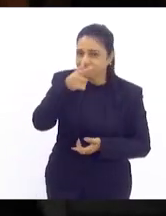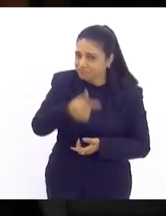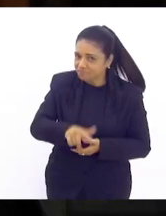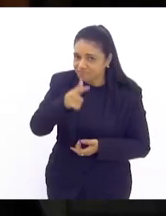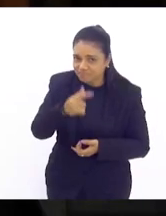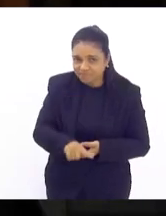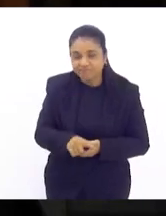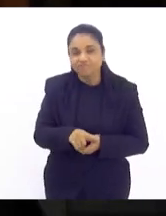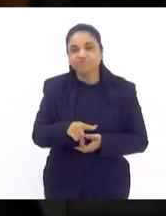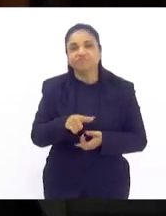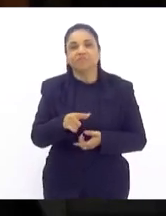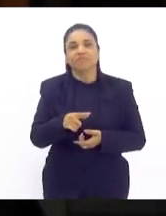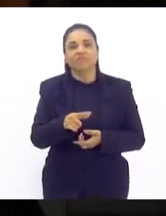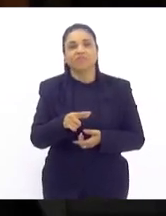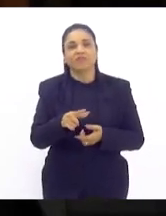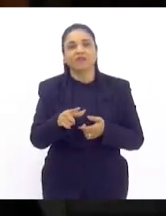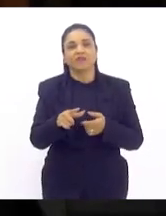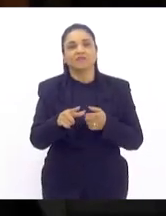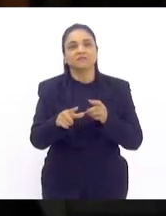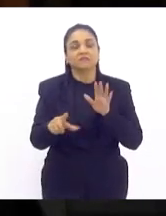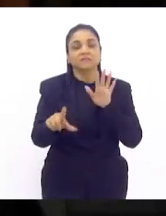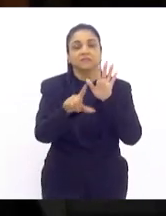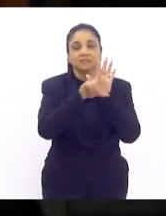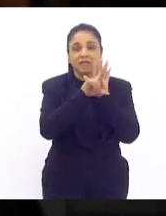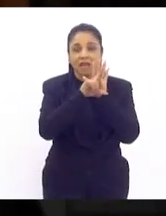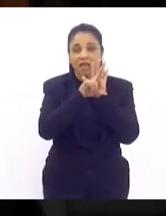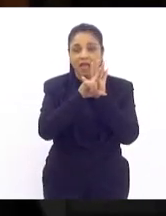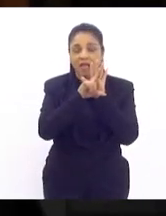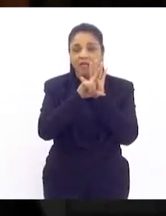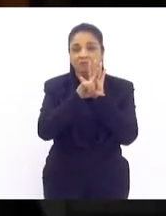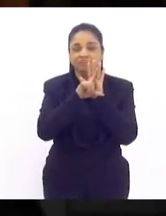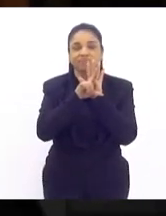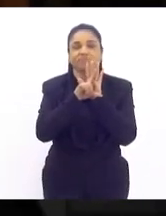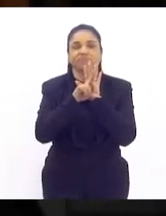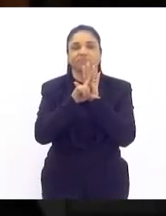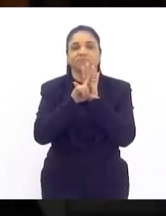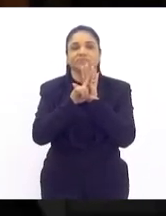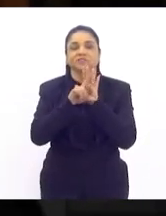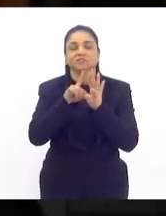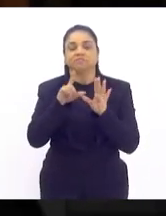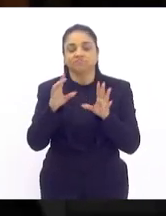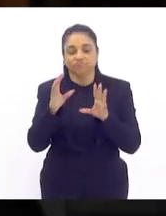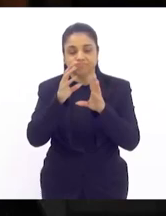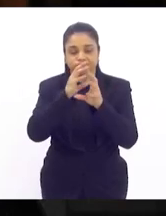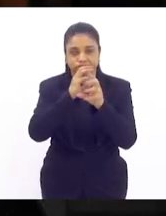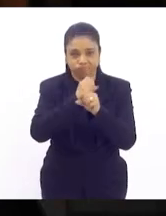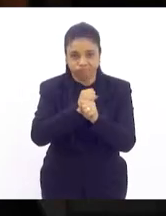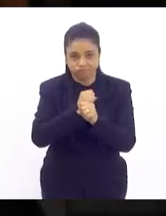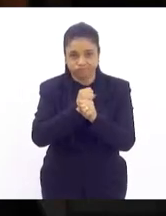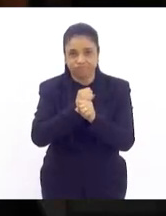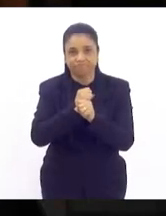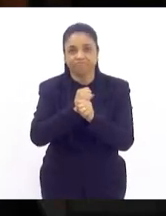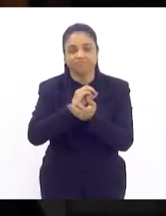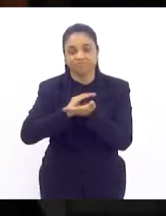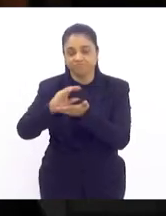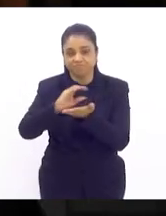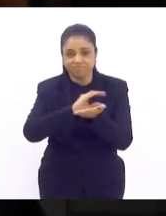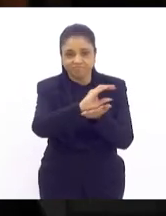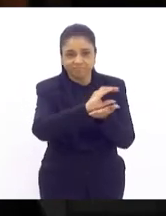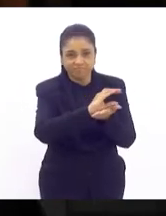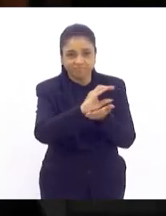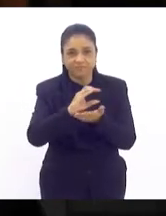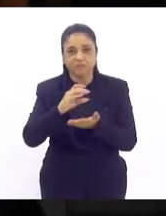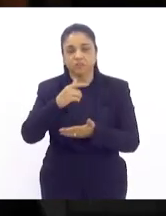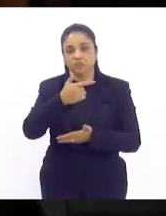que é da lei de diretrizes orçamentárias para 2014 que virá a ser